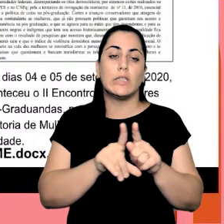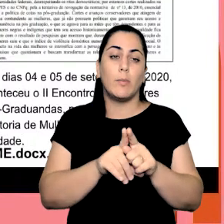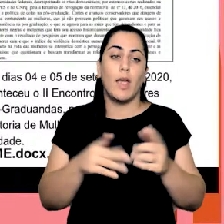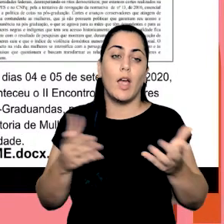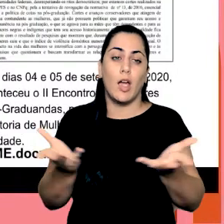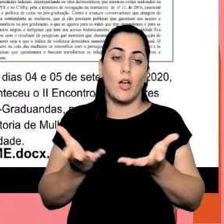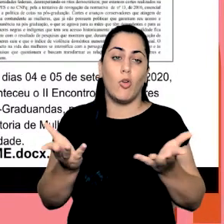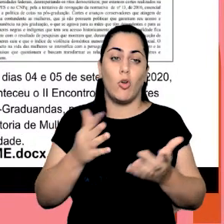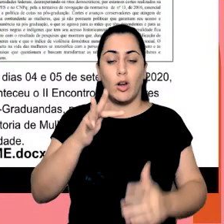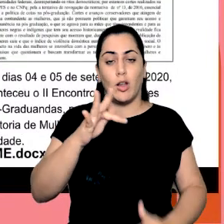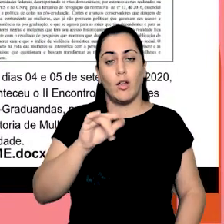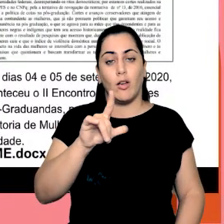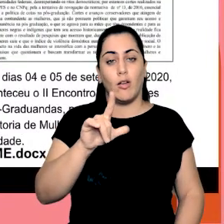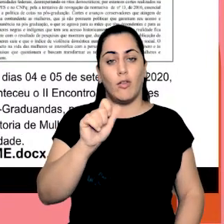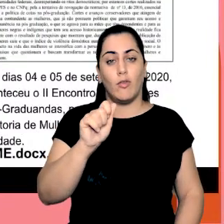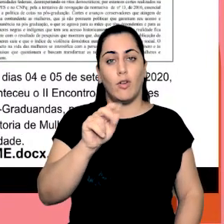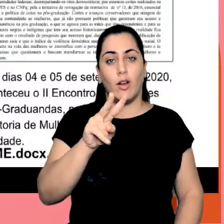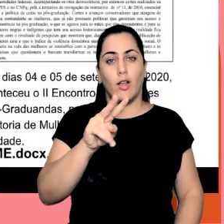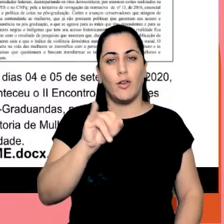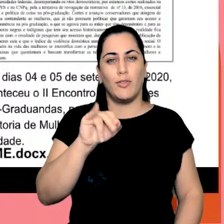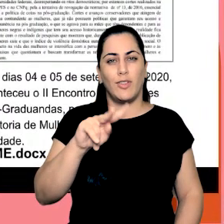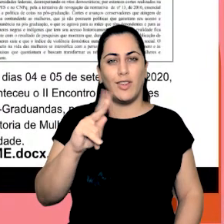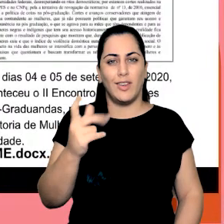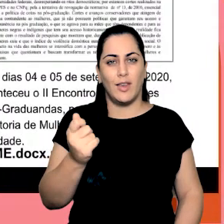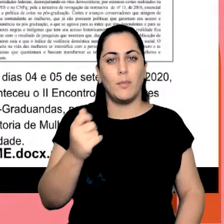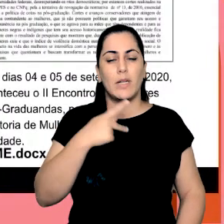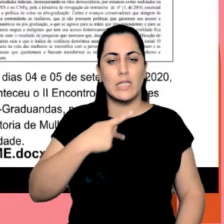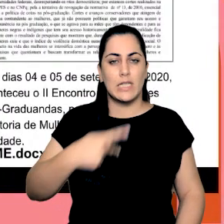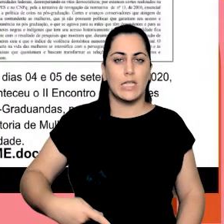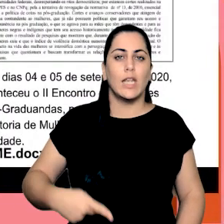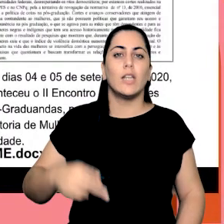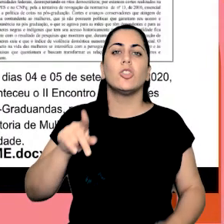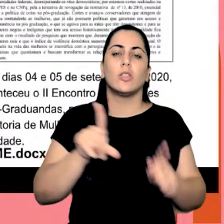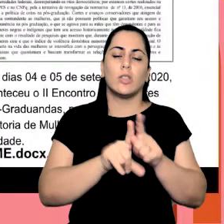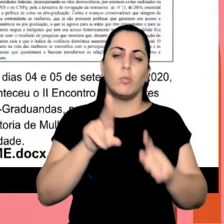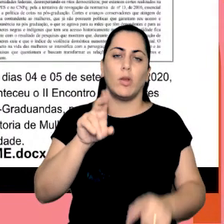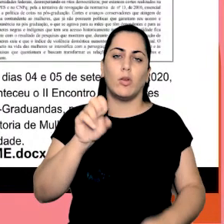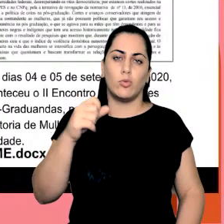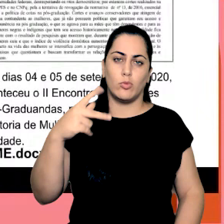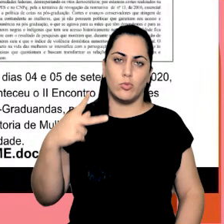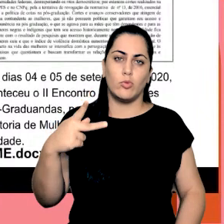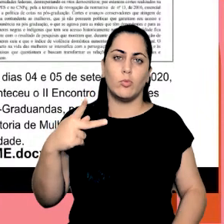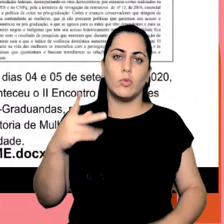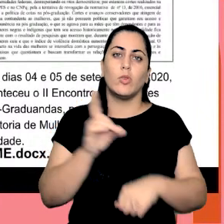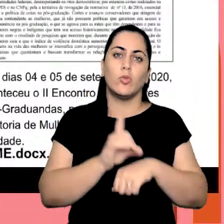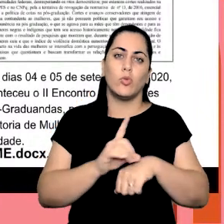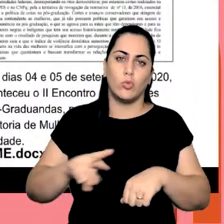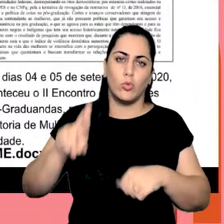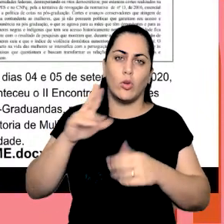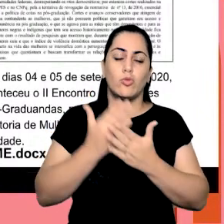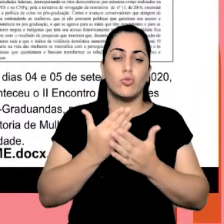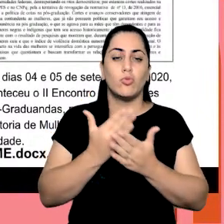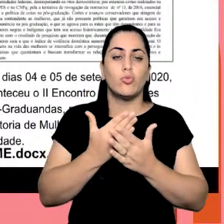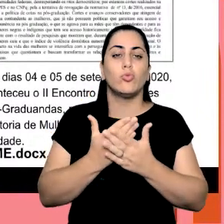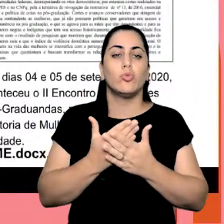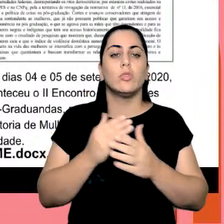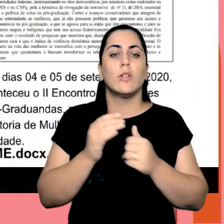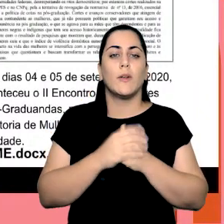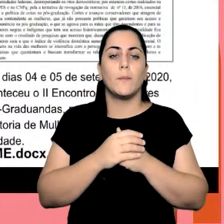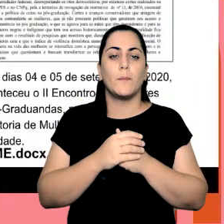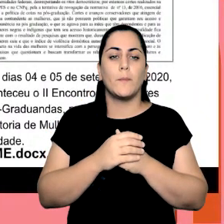atualmente a Flavinha Calé é a presidenta ela é aqui da Universidade de São Paulo também doutorando aqui na Fefeleste elas